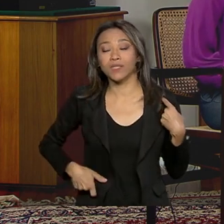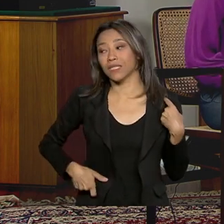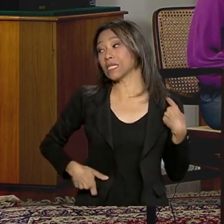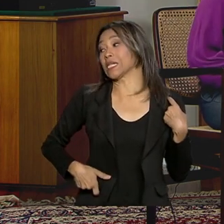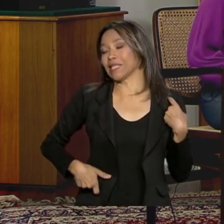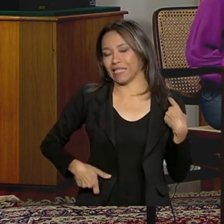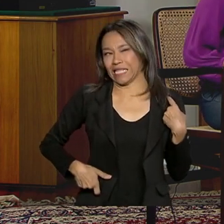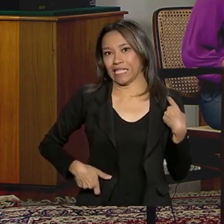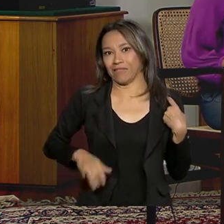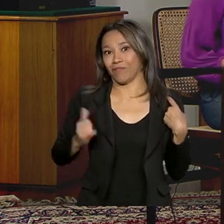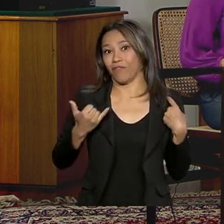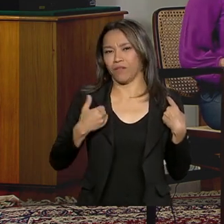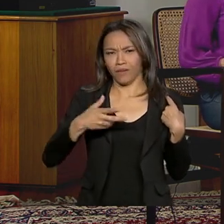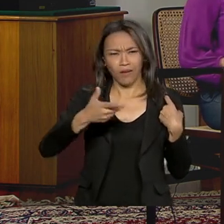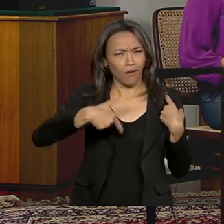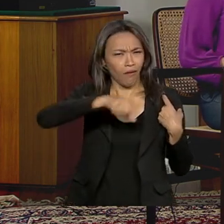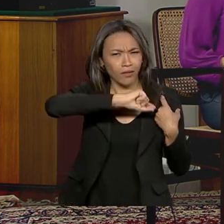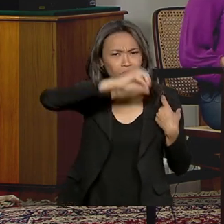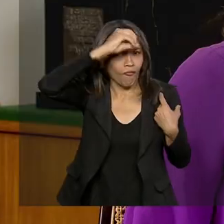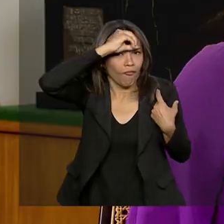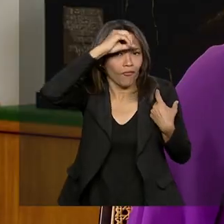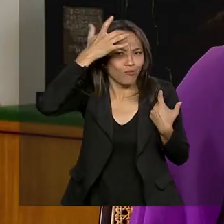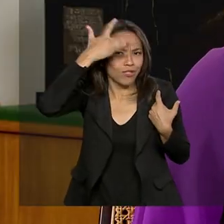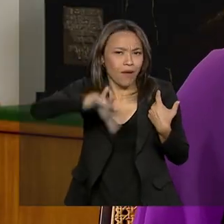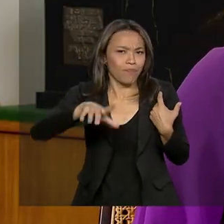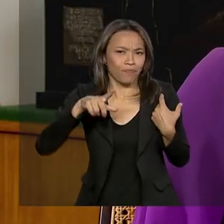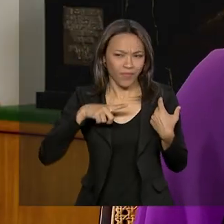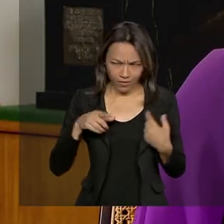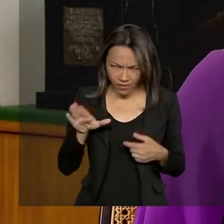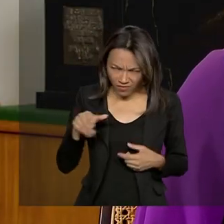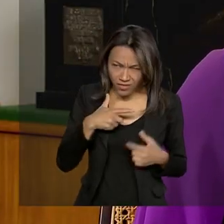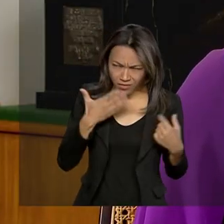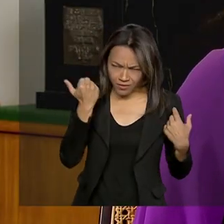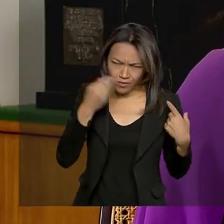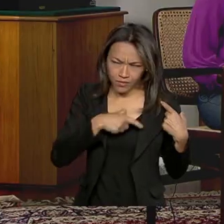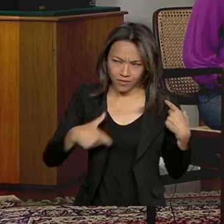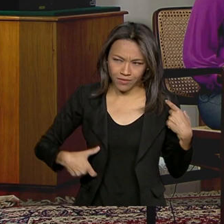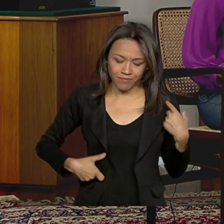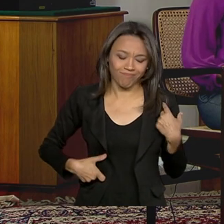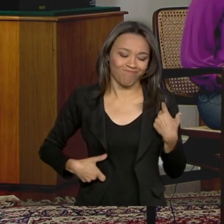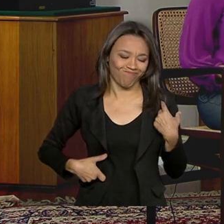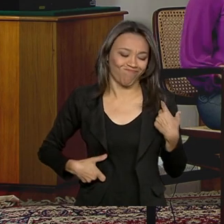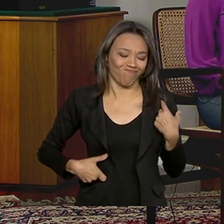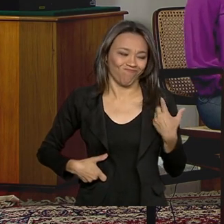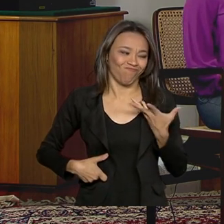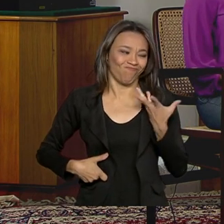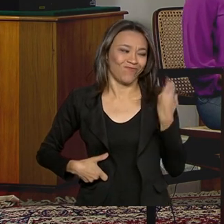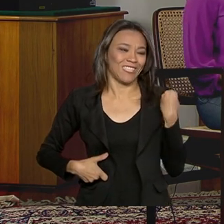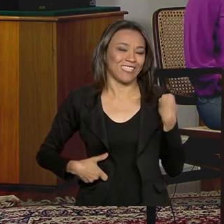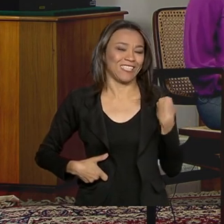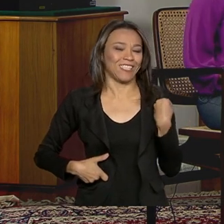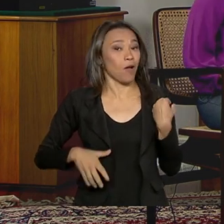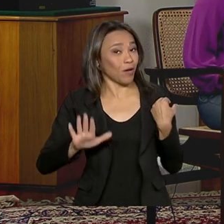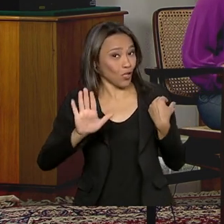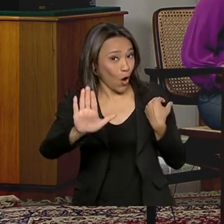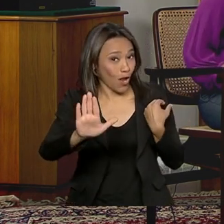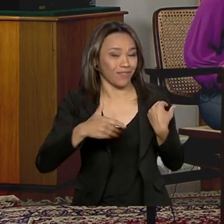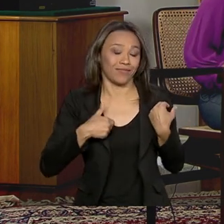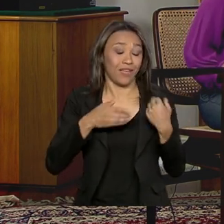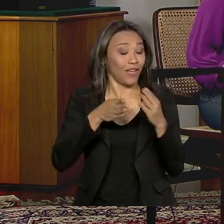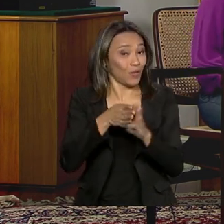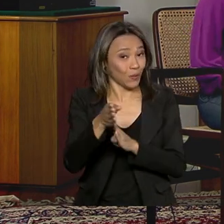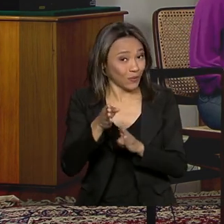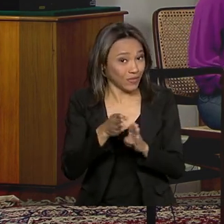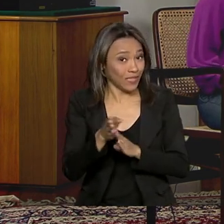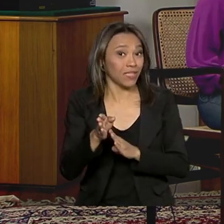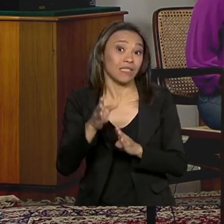Antigamente ninguém nem sabia que tinha cinto de segurança. Eu esqueci o cinto, general. Câncer, eu detesto cinto. Mas olha, o eu estou falando é